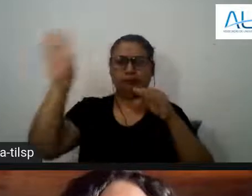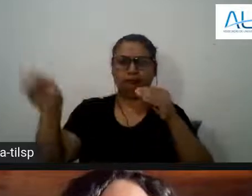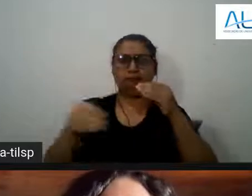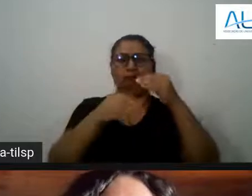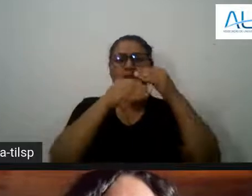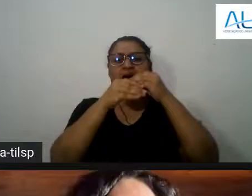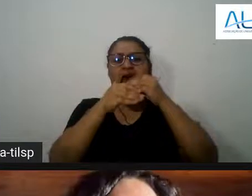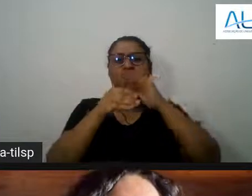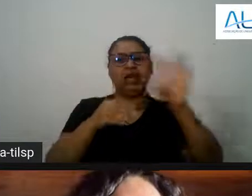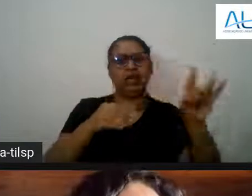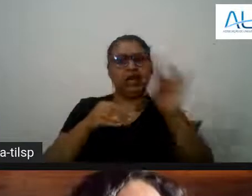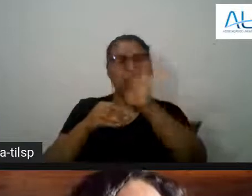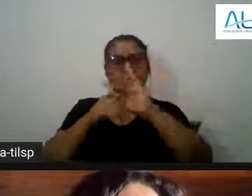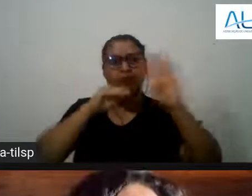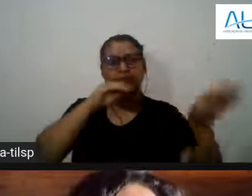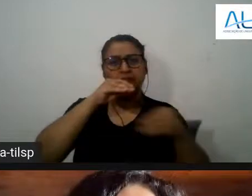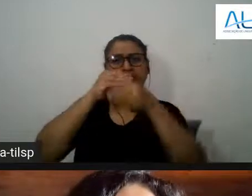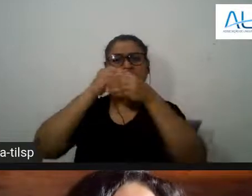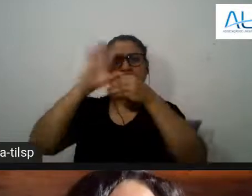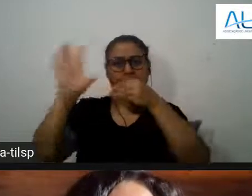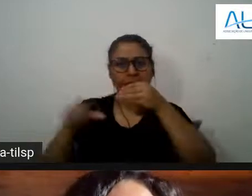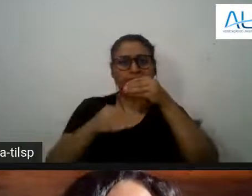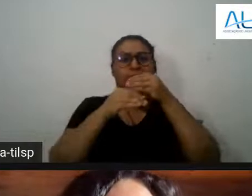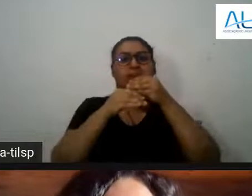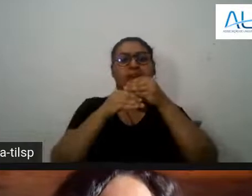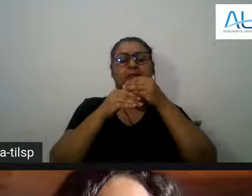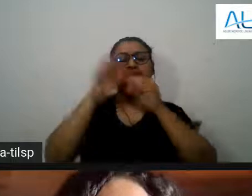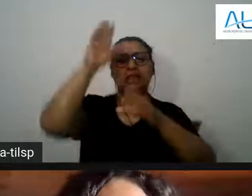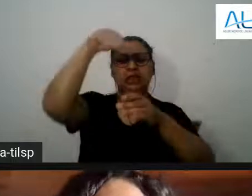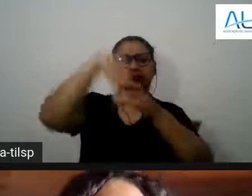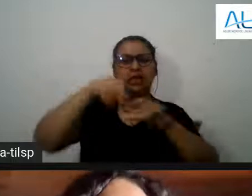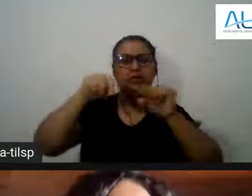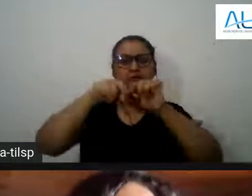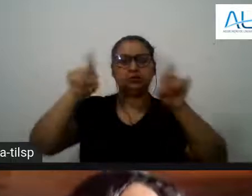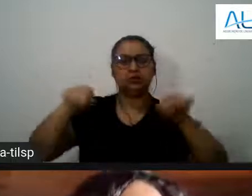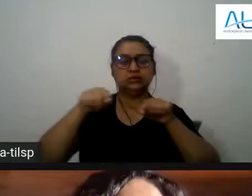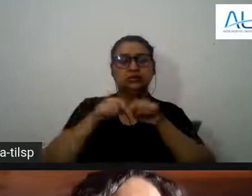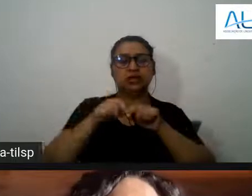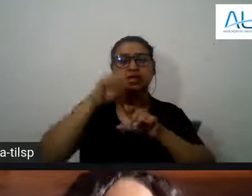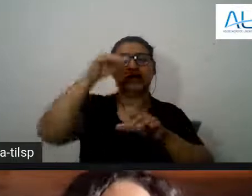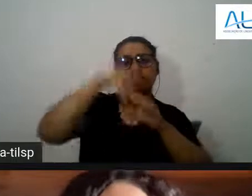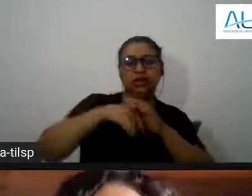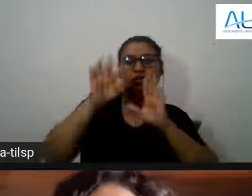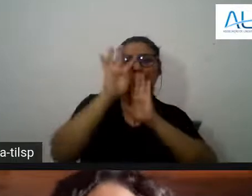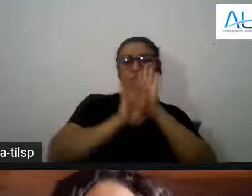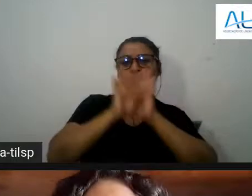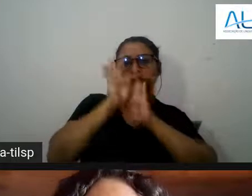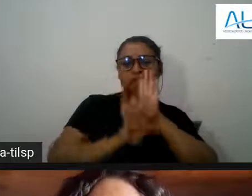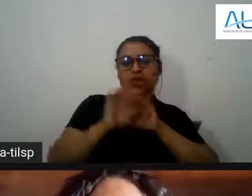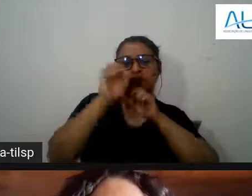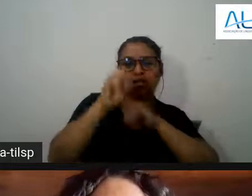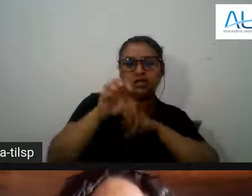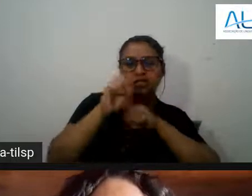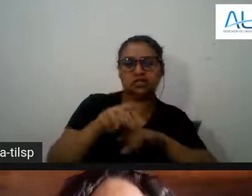esses textos para o contexto de sala de aula como trabalhar então com esses textos na formação e no ensino